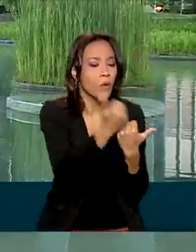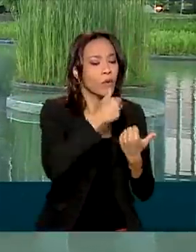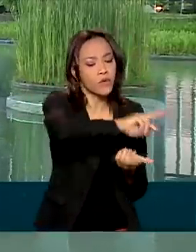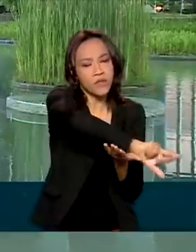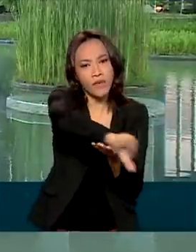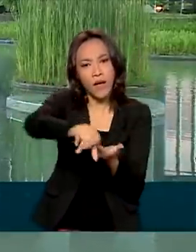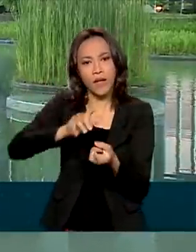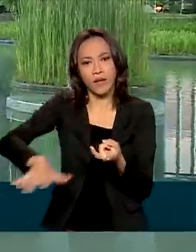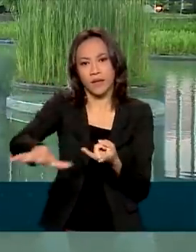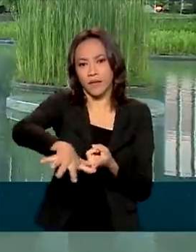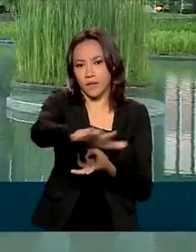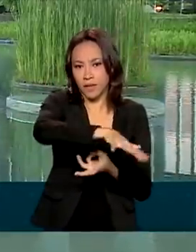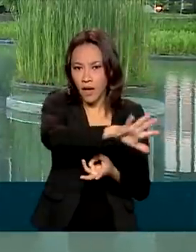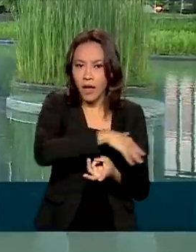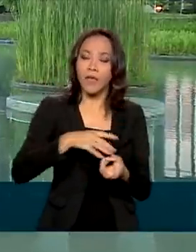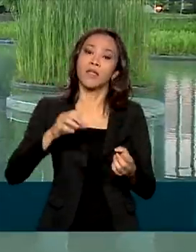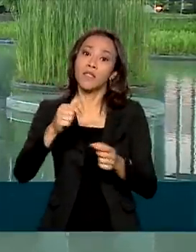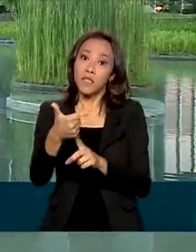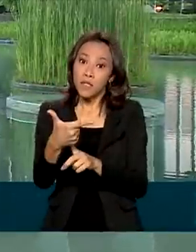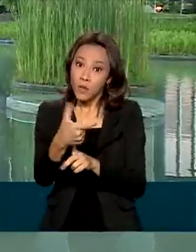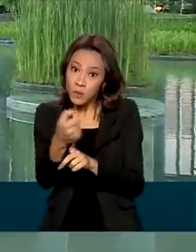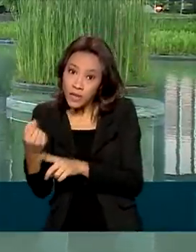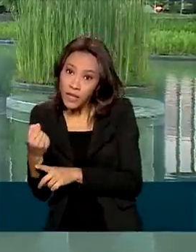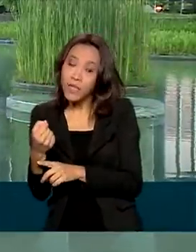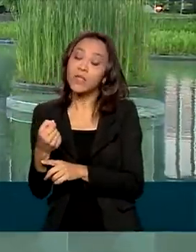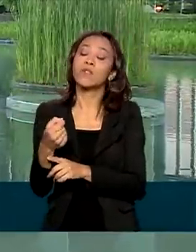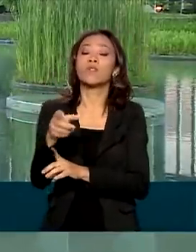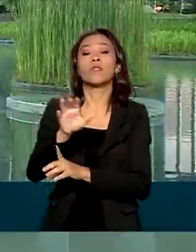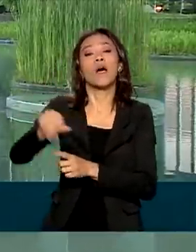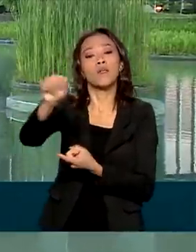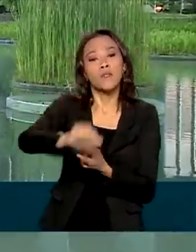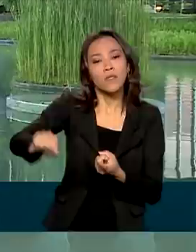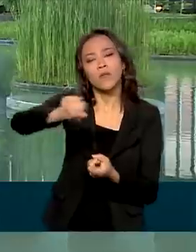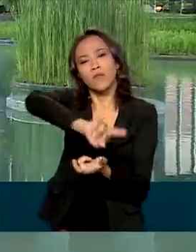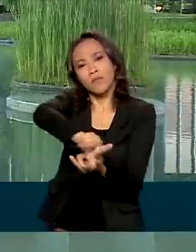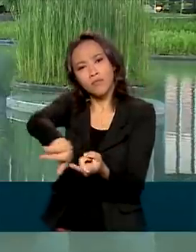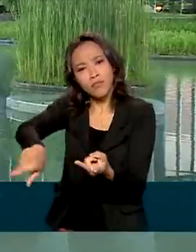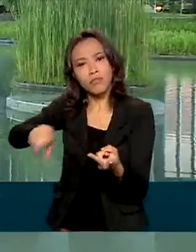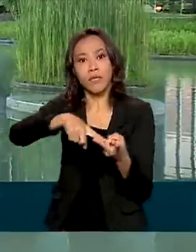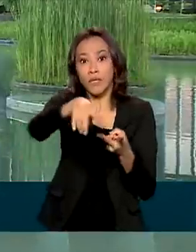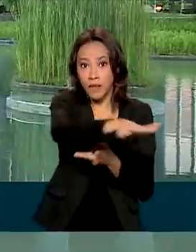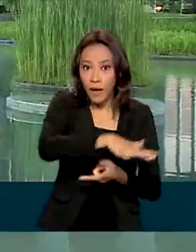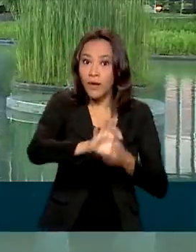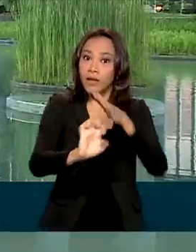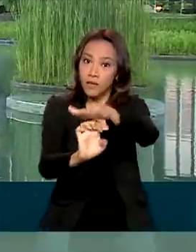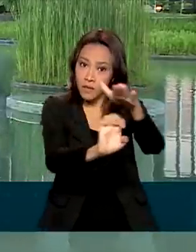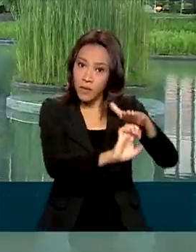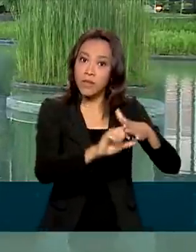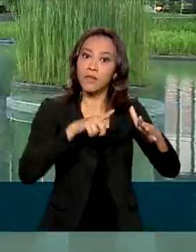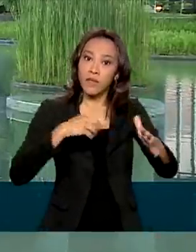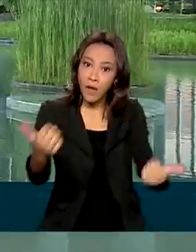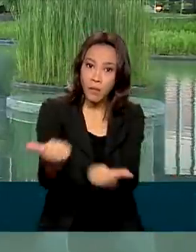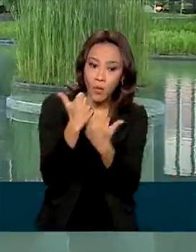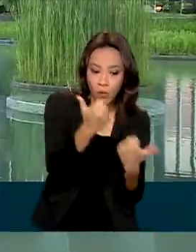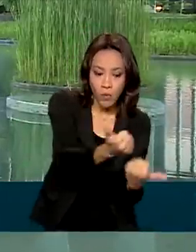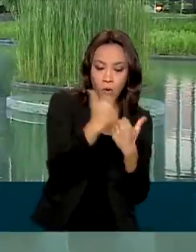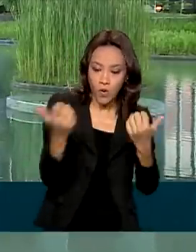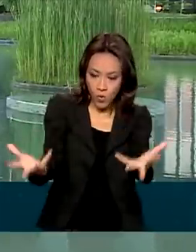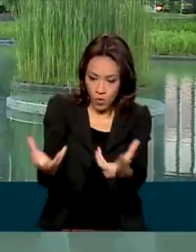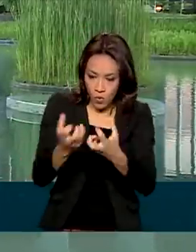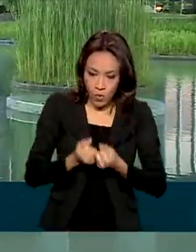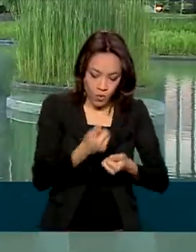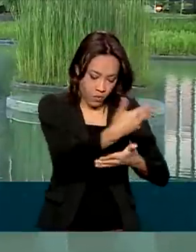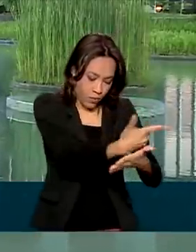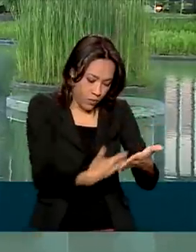entre eles 200 organizações da sociedade civil e do setor empresarial. Documentos entregues pela